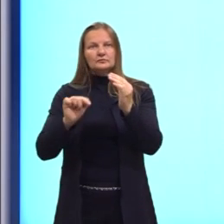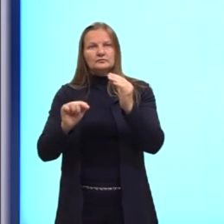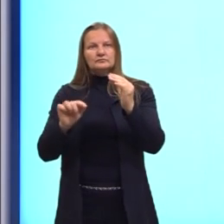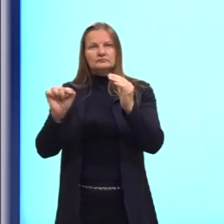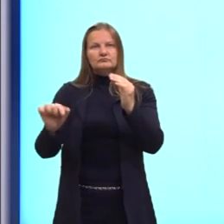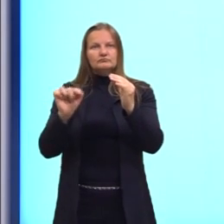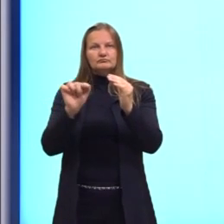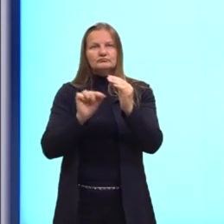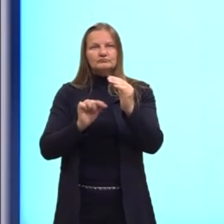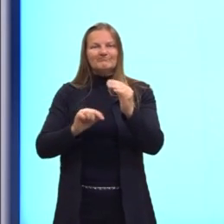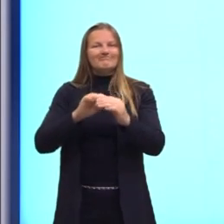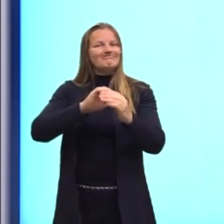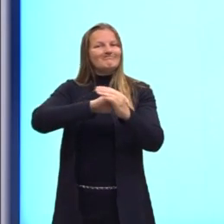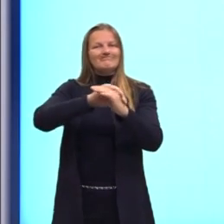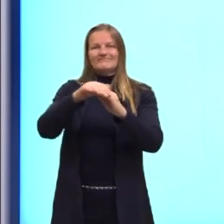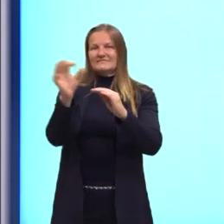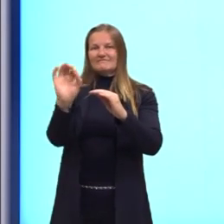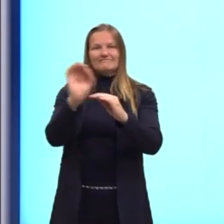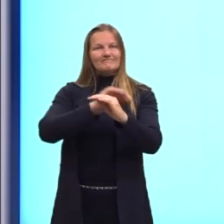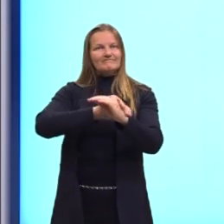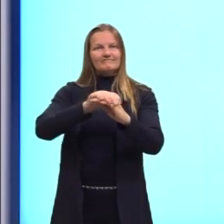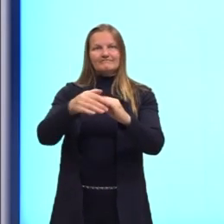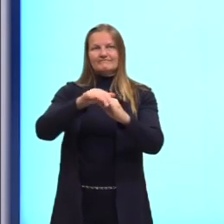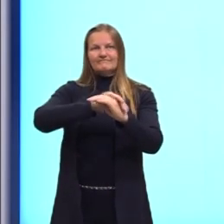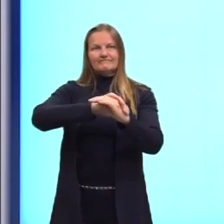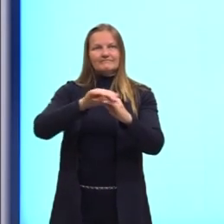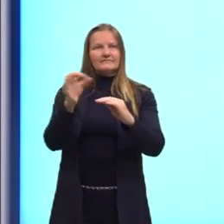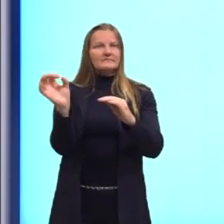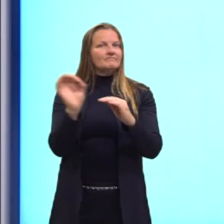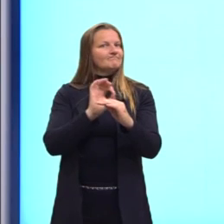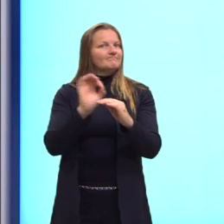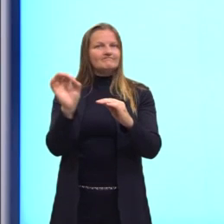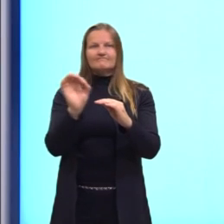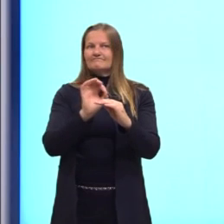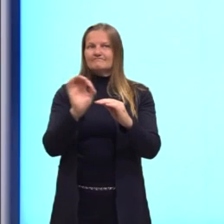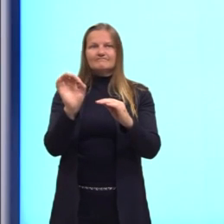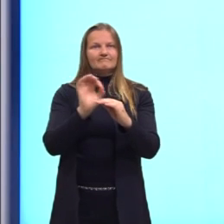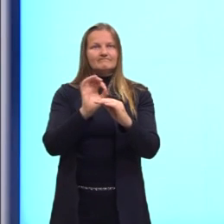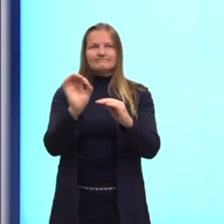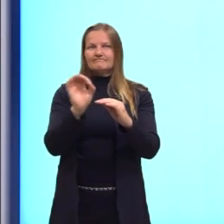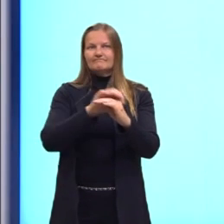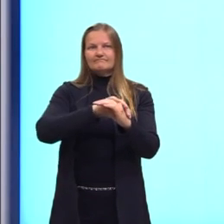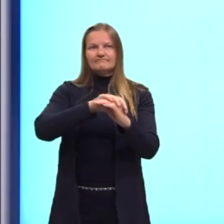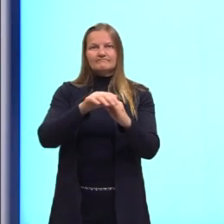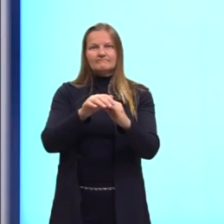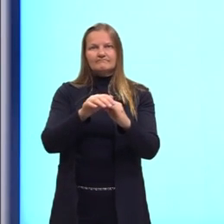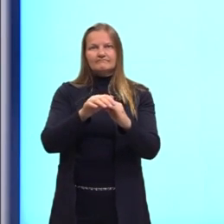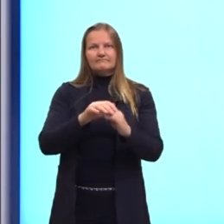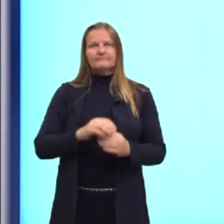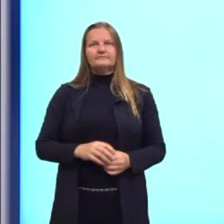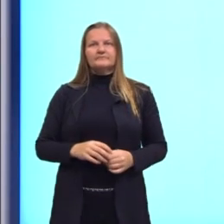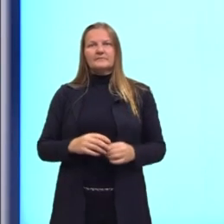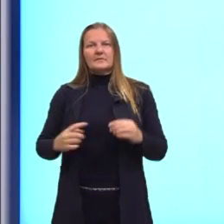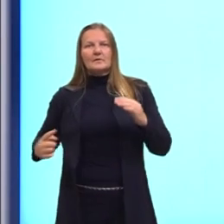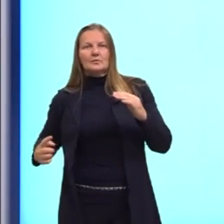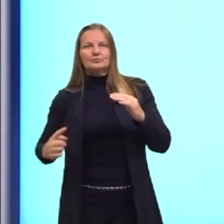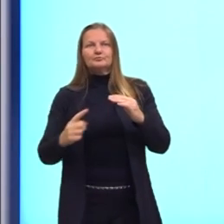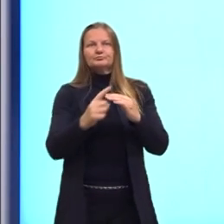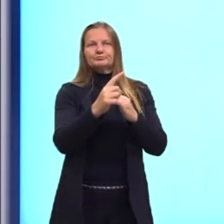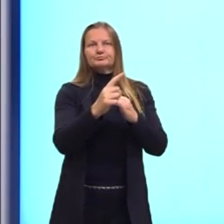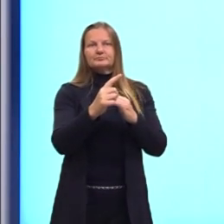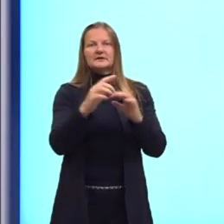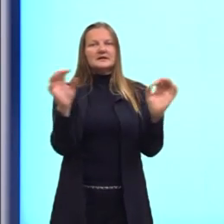nós chamamos de não convexo. Quando passa ali de dois pontos que cruzam o nosso poliedro,